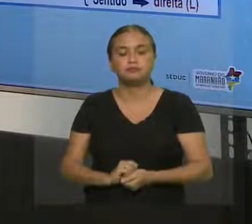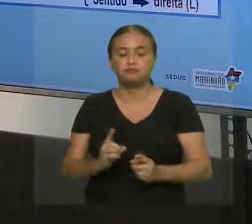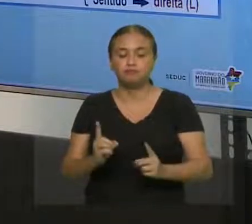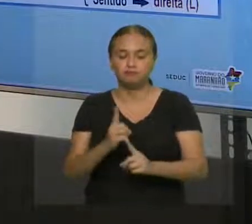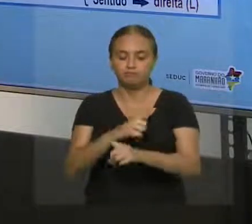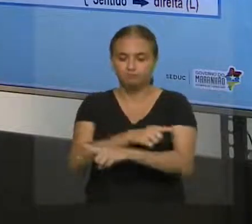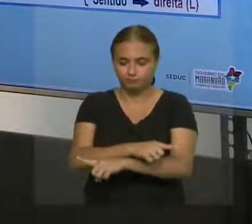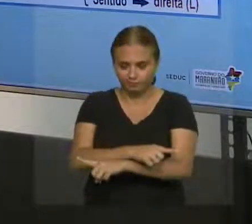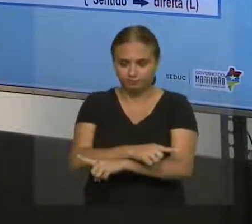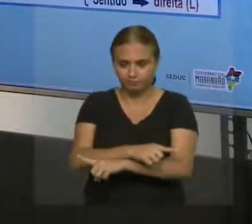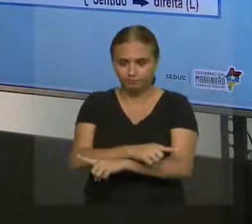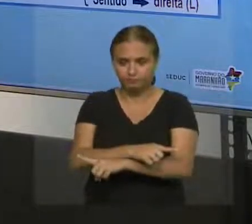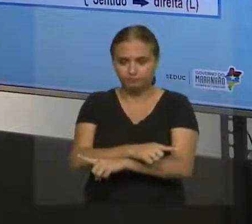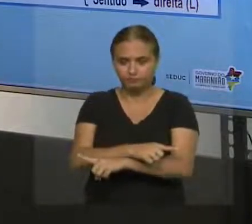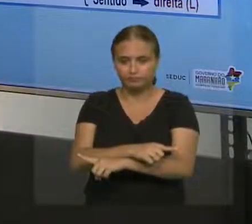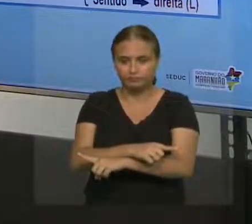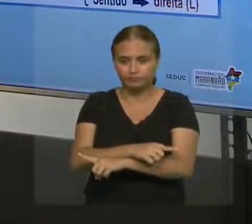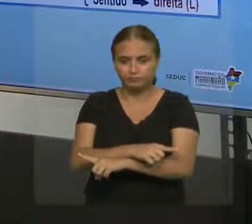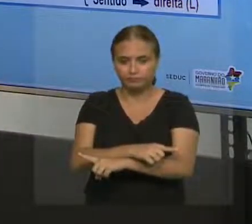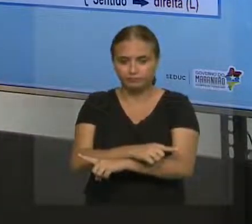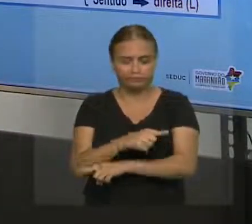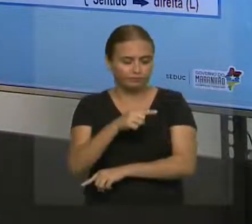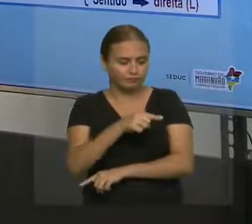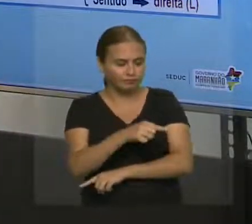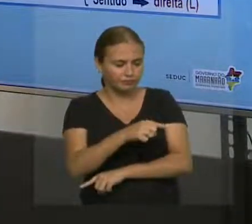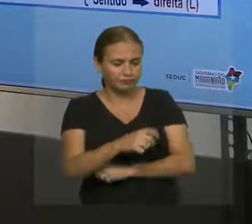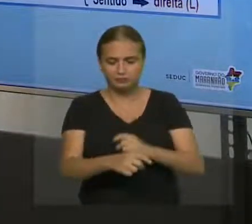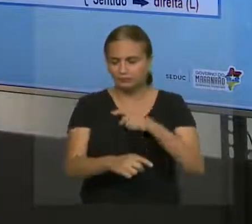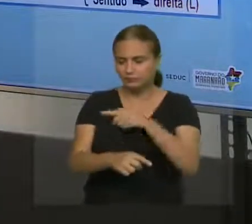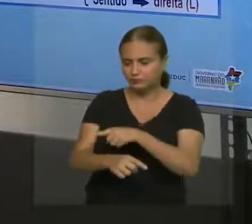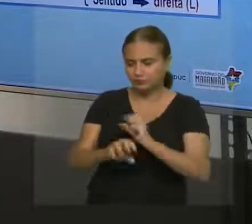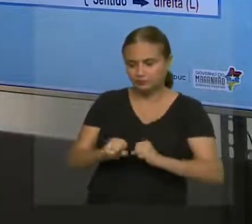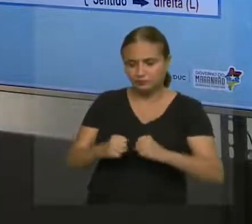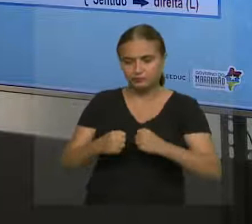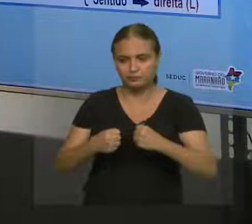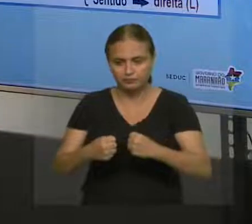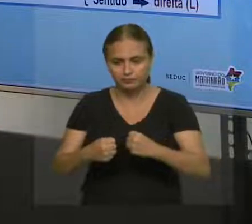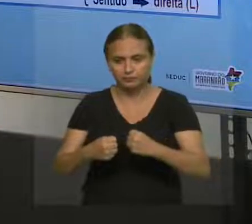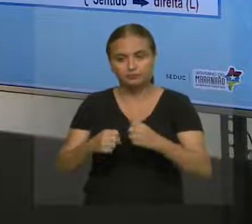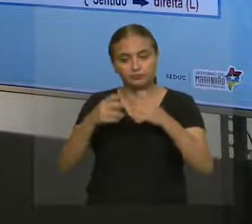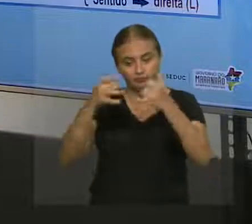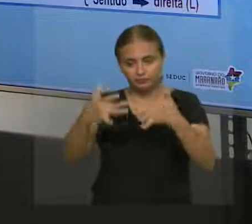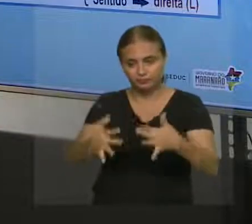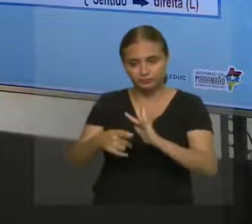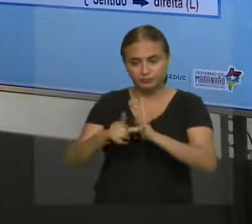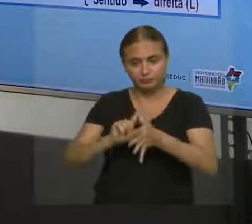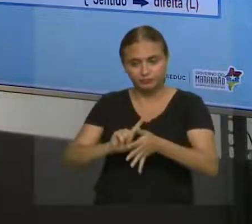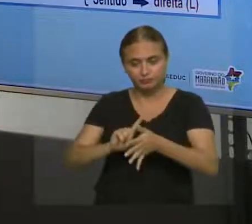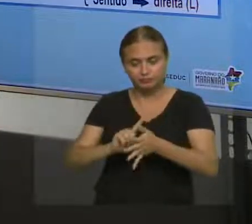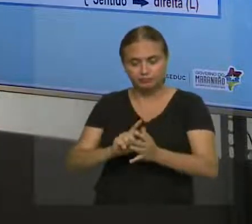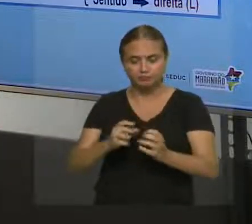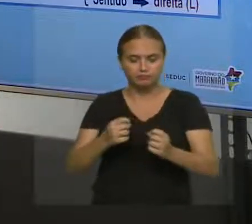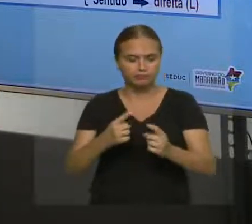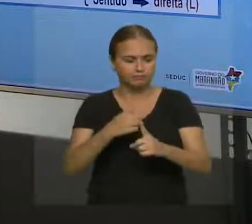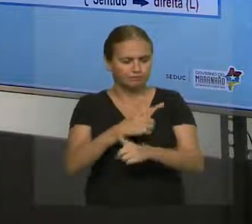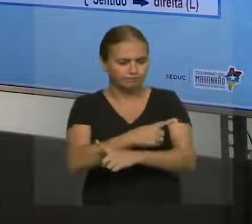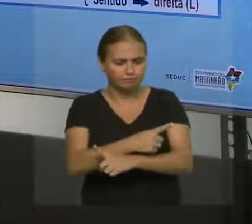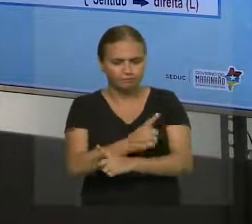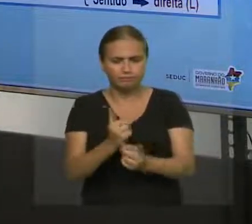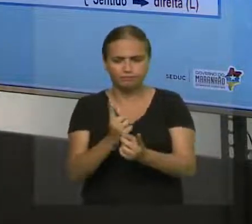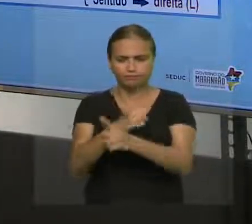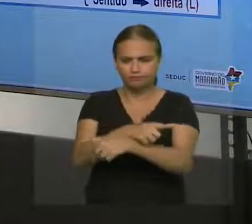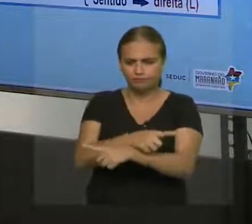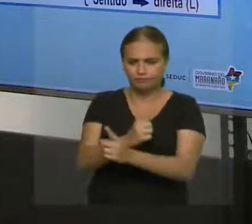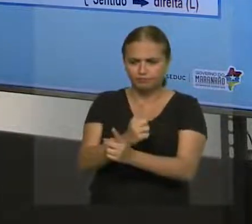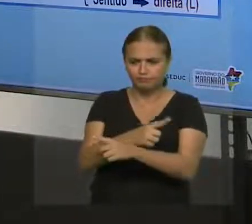um aponta para a direita, o outro aponta para a esquerda, se eu comparar com a ideia de força que eu já falei para vocês, um está atrapalhando o outro, né? Quem